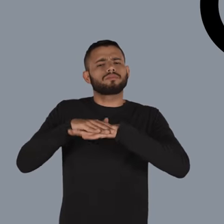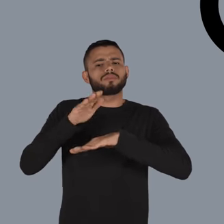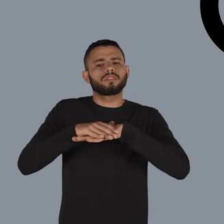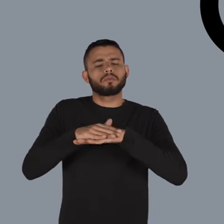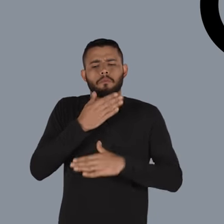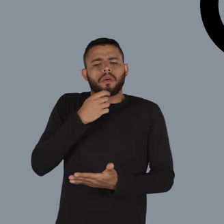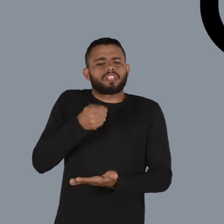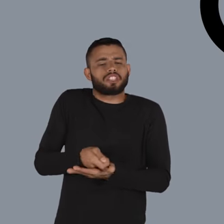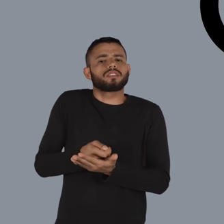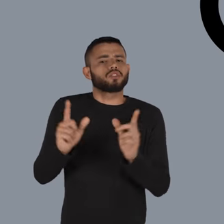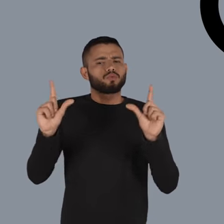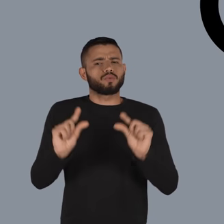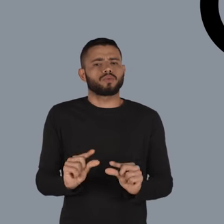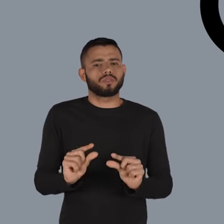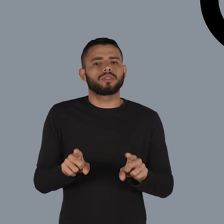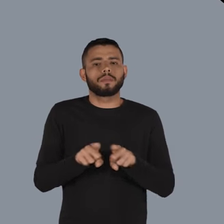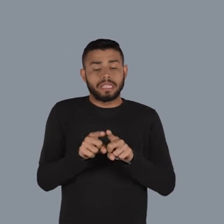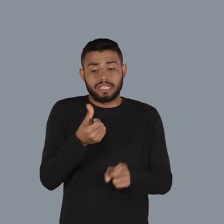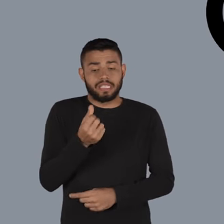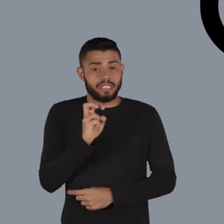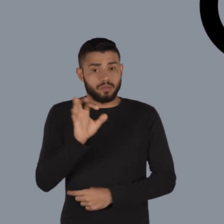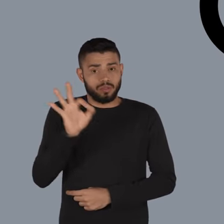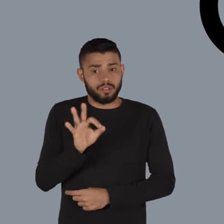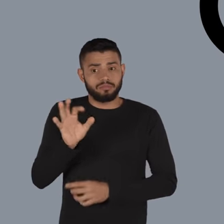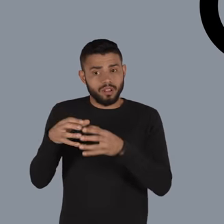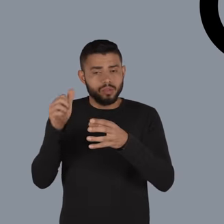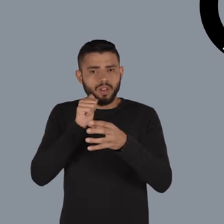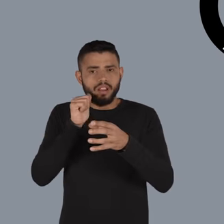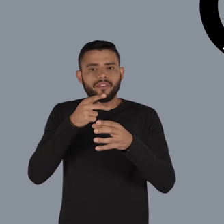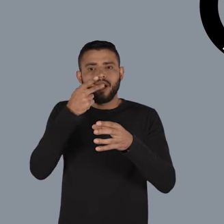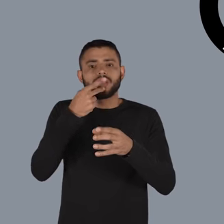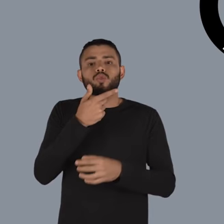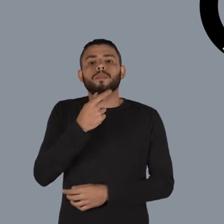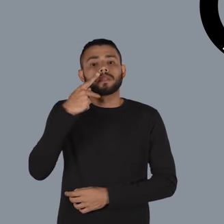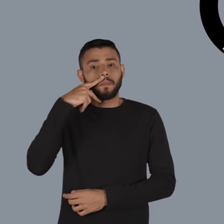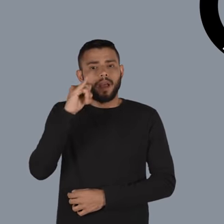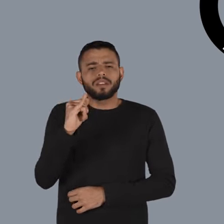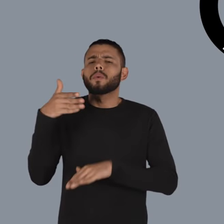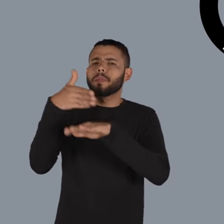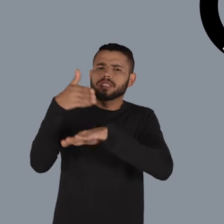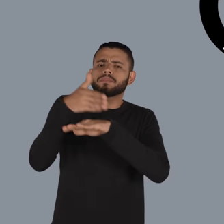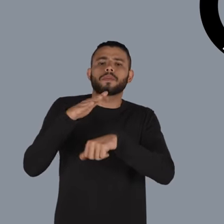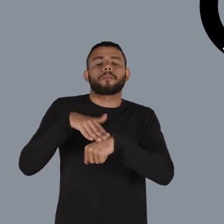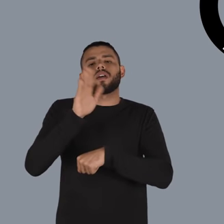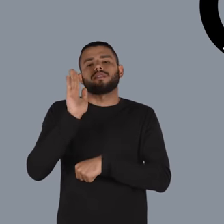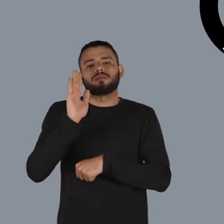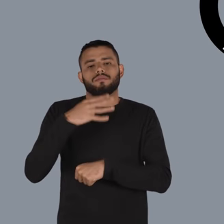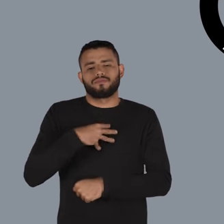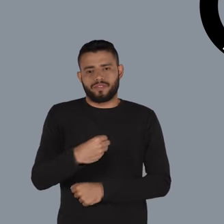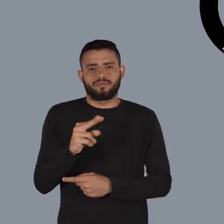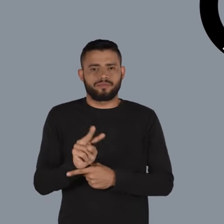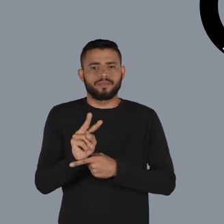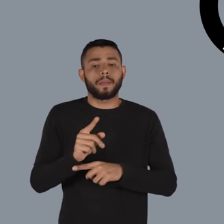agindo de modo menos machista nos últimos anos e 65% delas afirmam que os homens que são pais estão participando